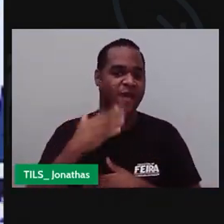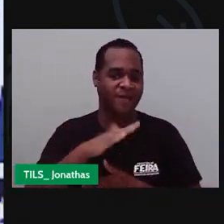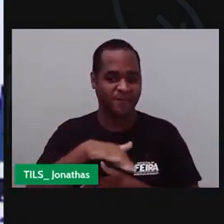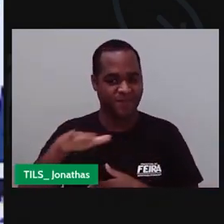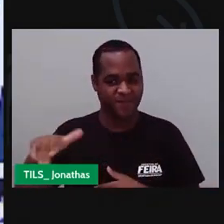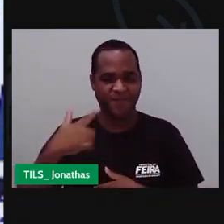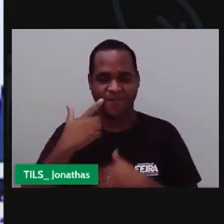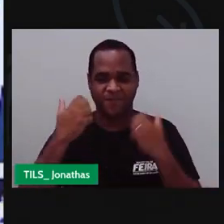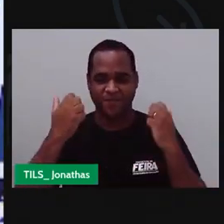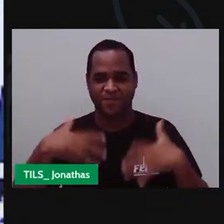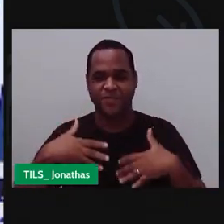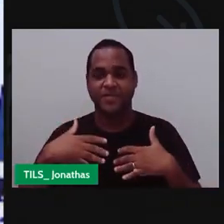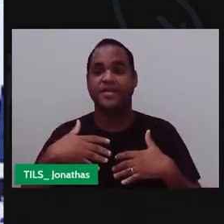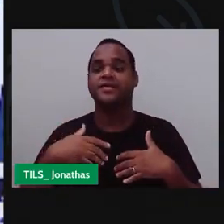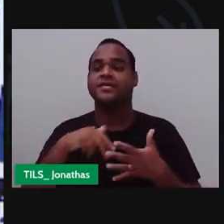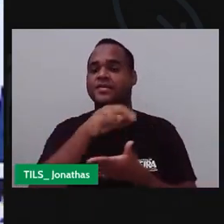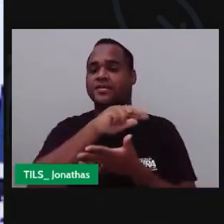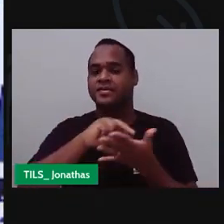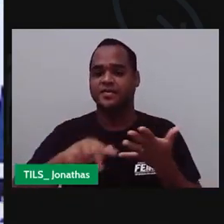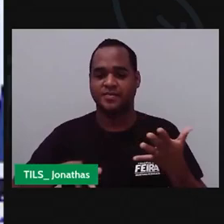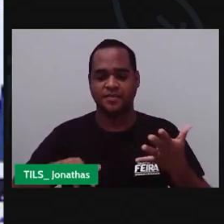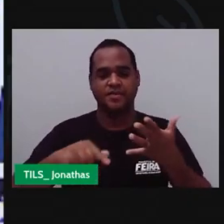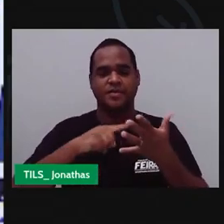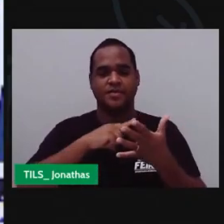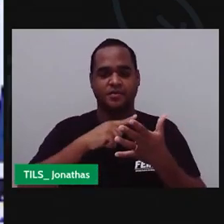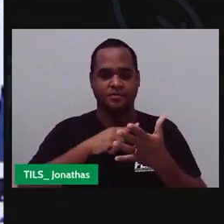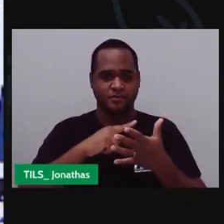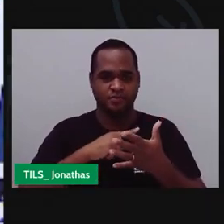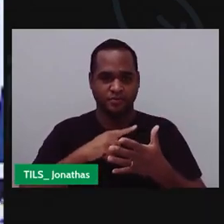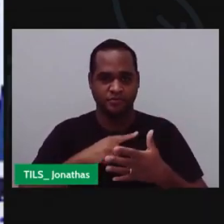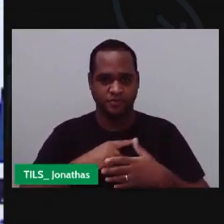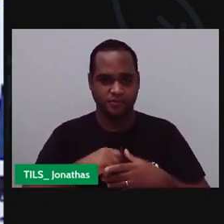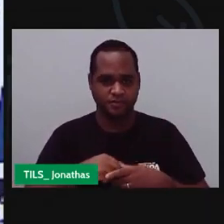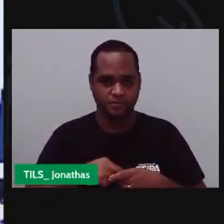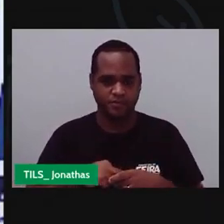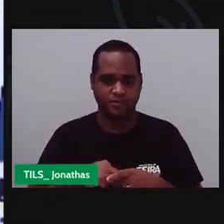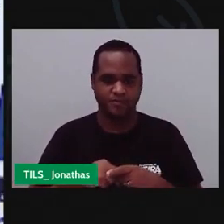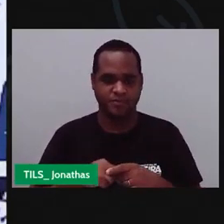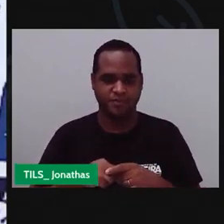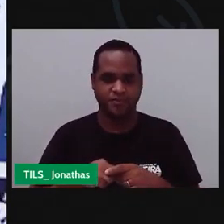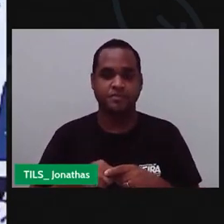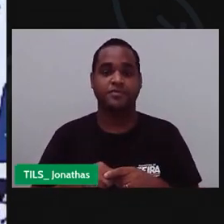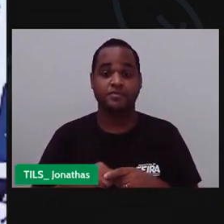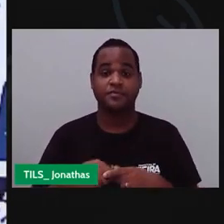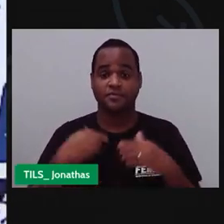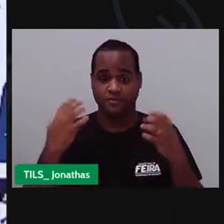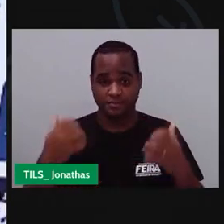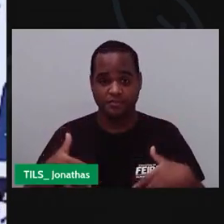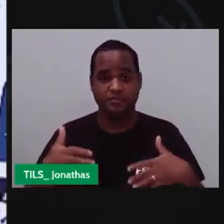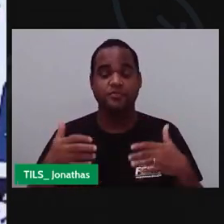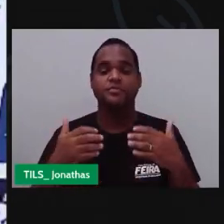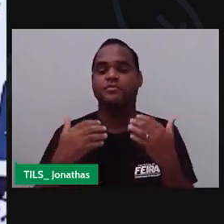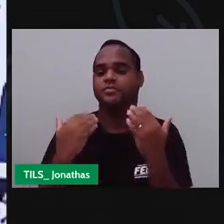gente falou Um pouco Sobre diversidade Sobre As